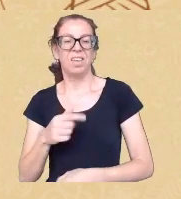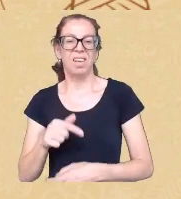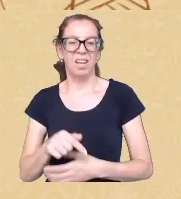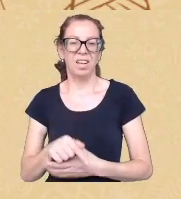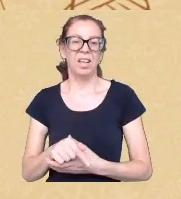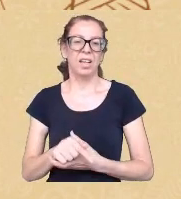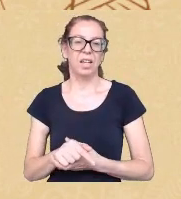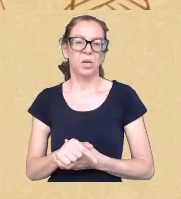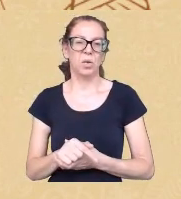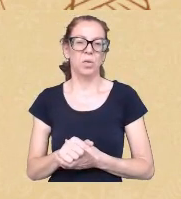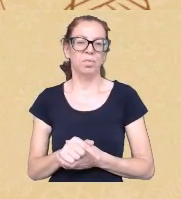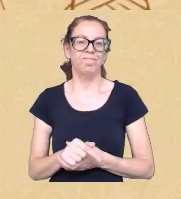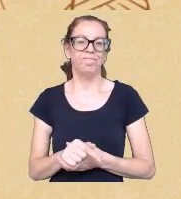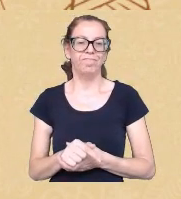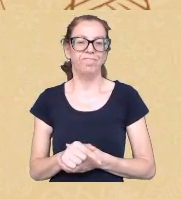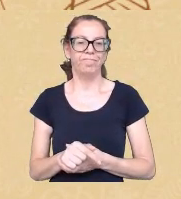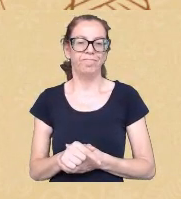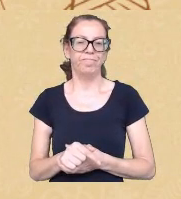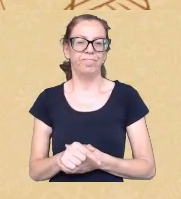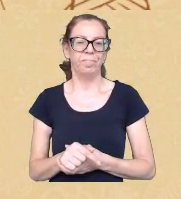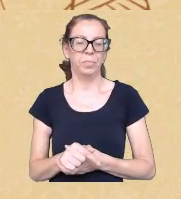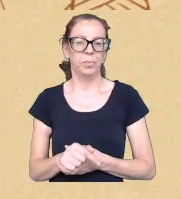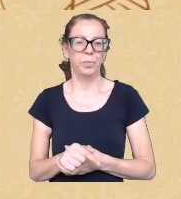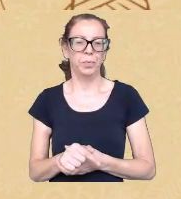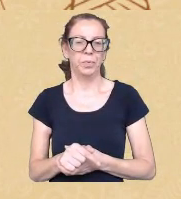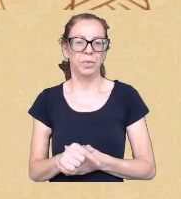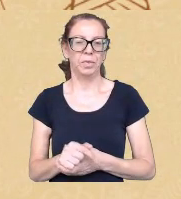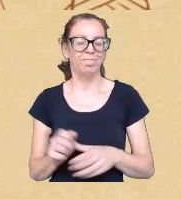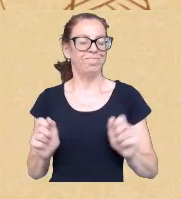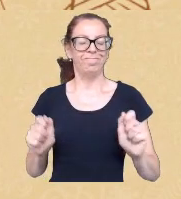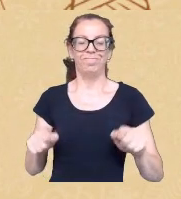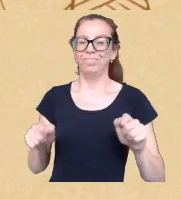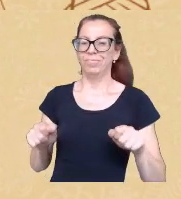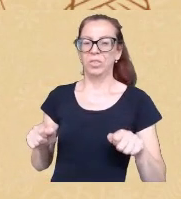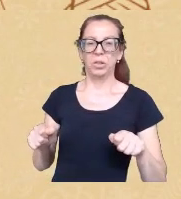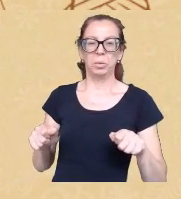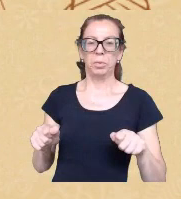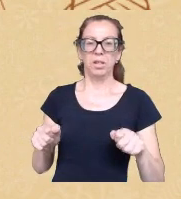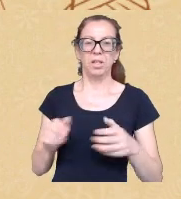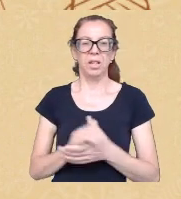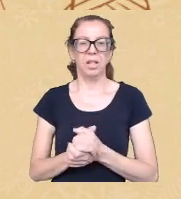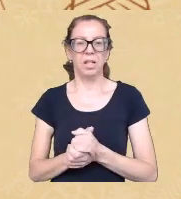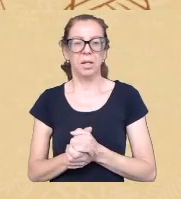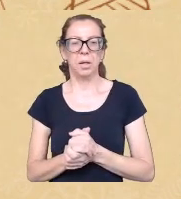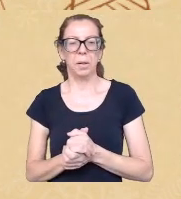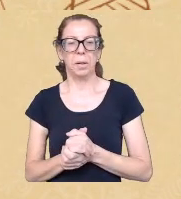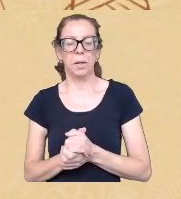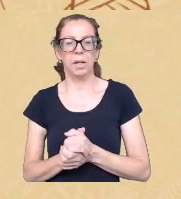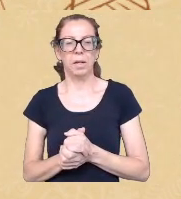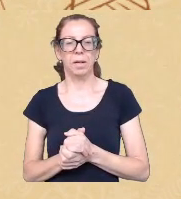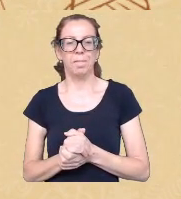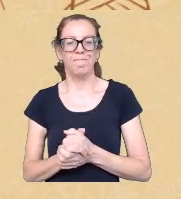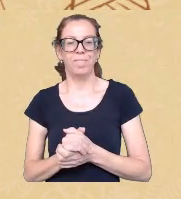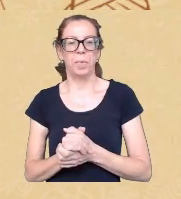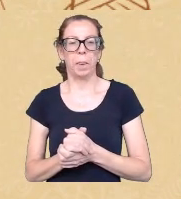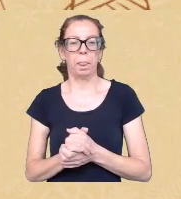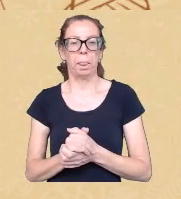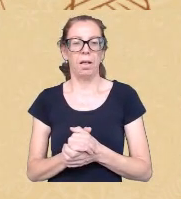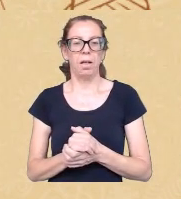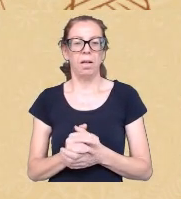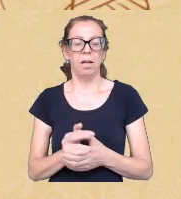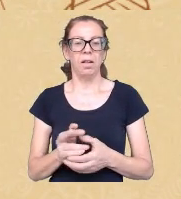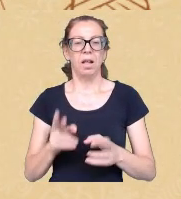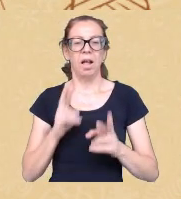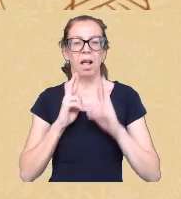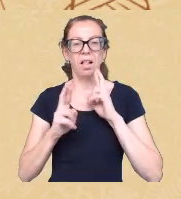conforto me interessa em manter as relações raciais neste país e quando eu tinha muito